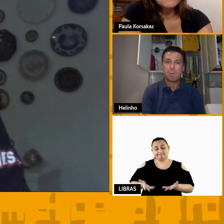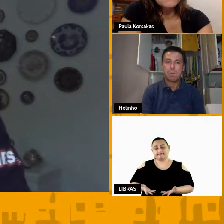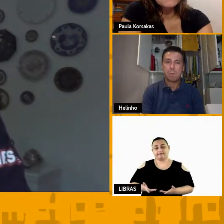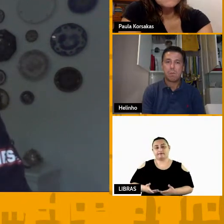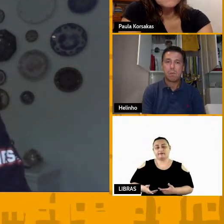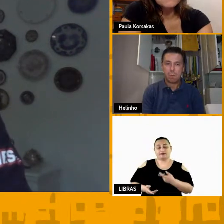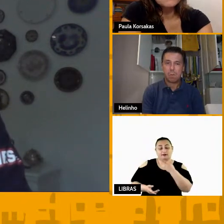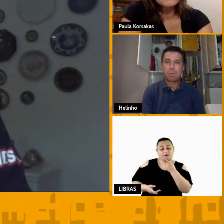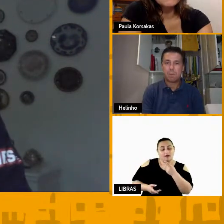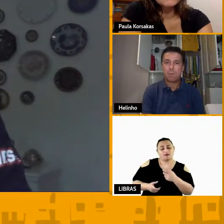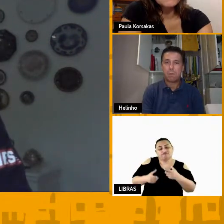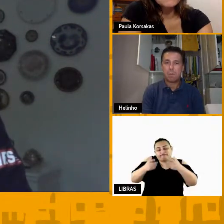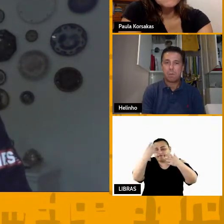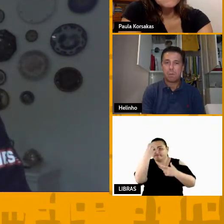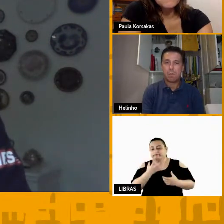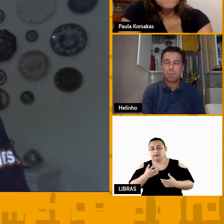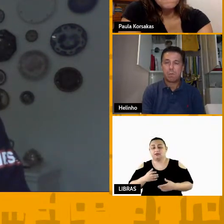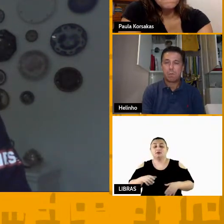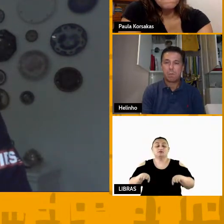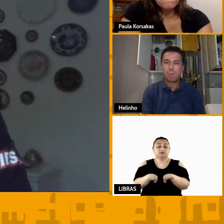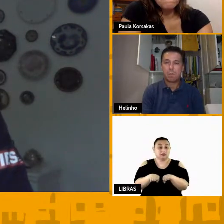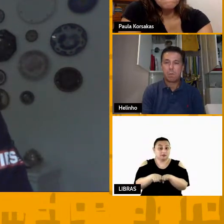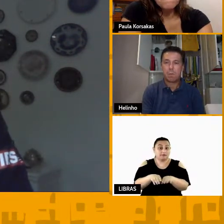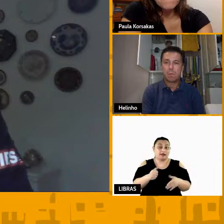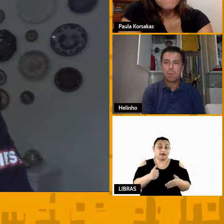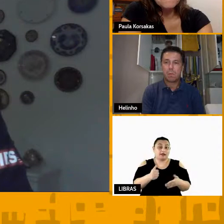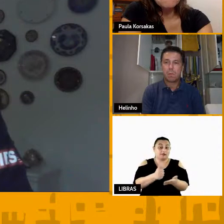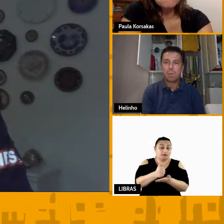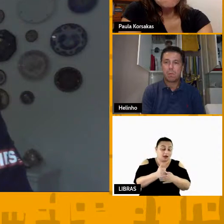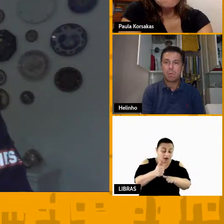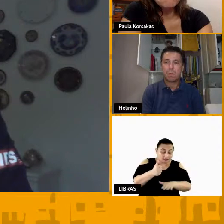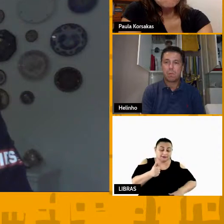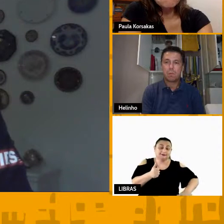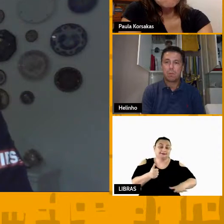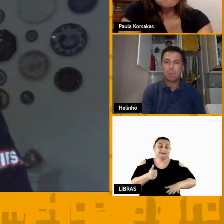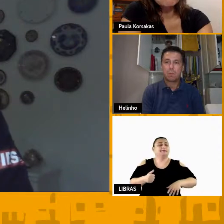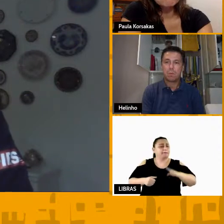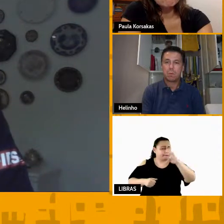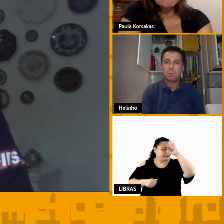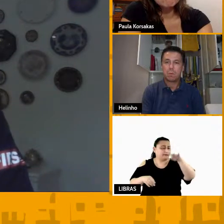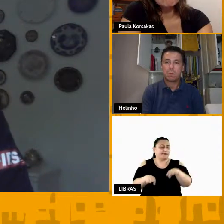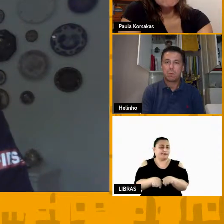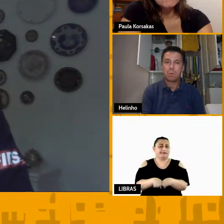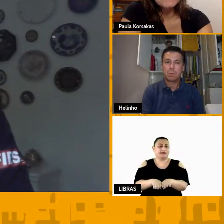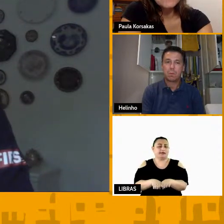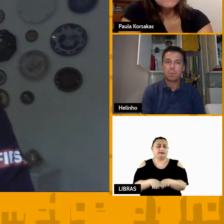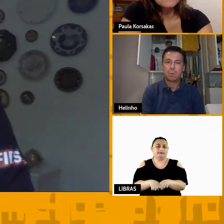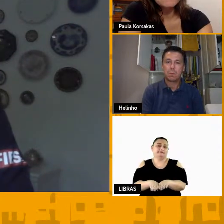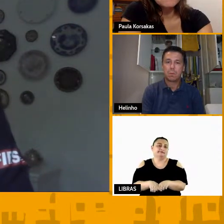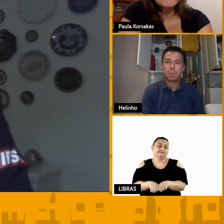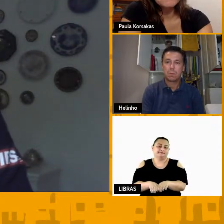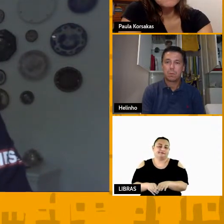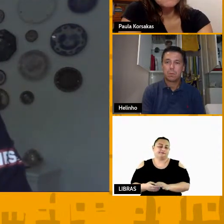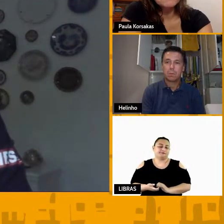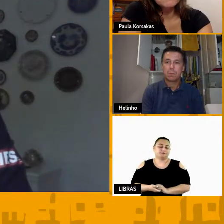normal nas categorias de base pegando esse link um pouco ainda mais eu acho que